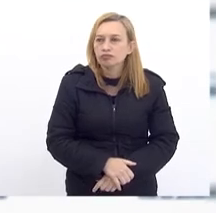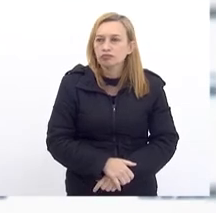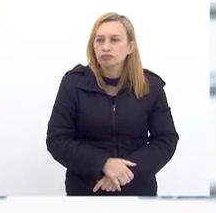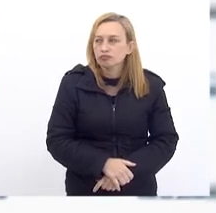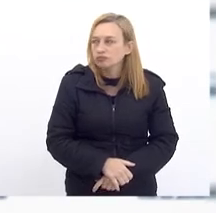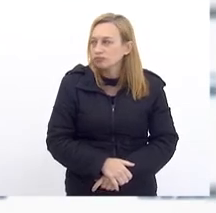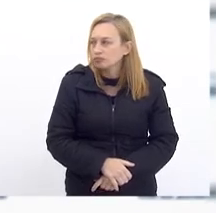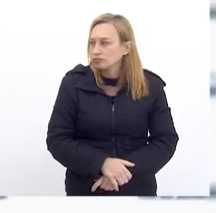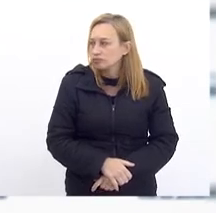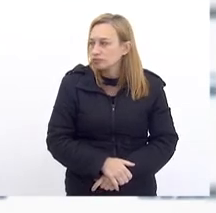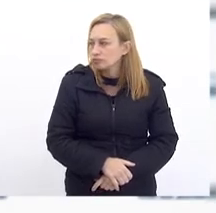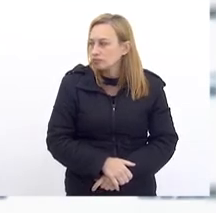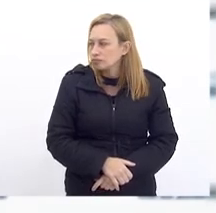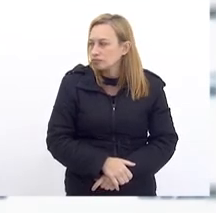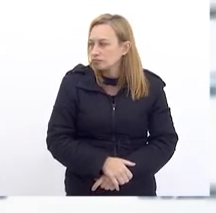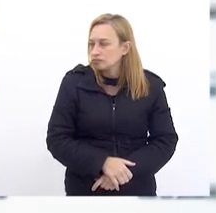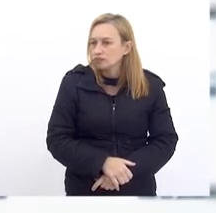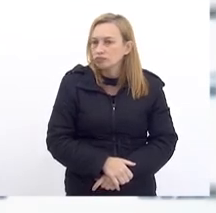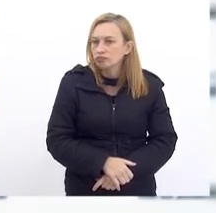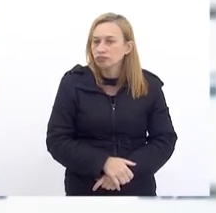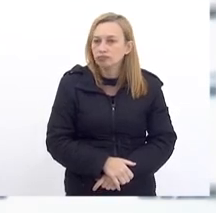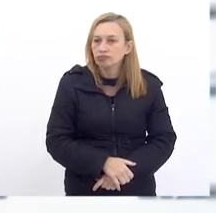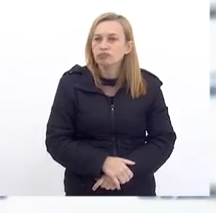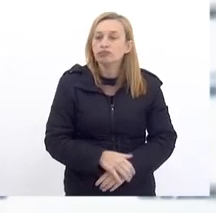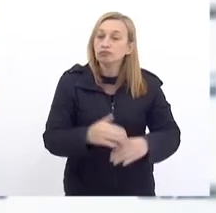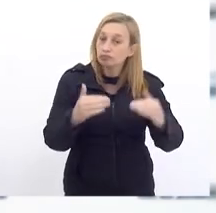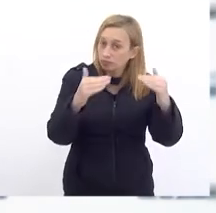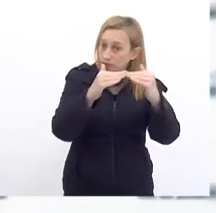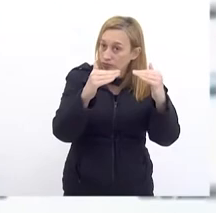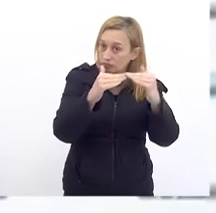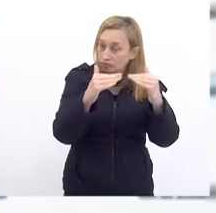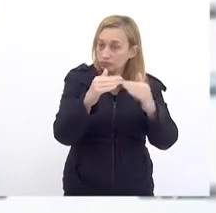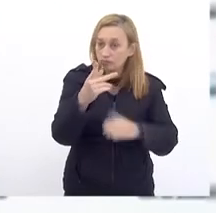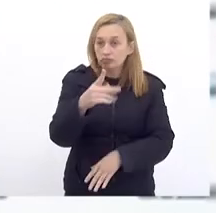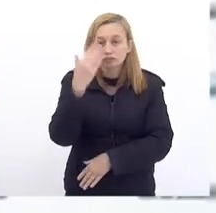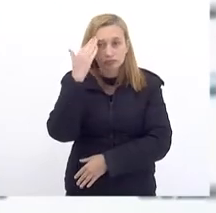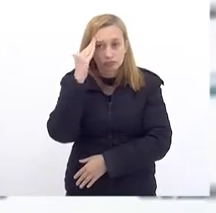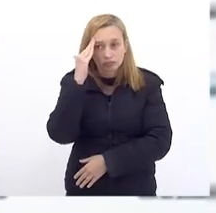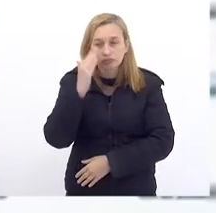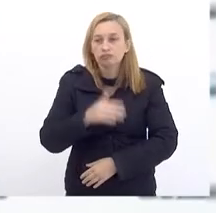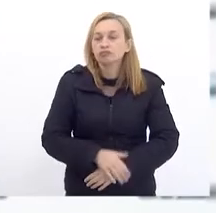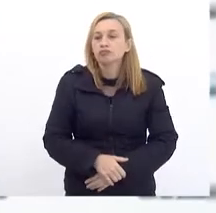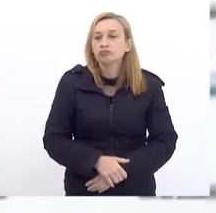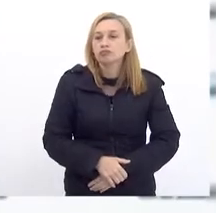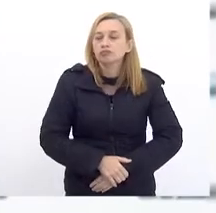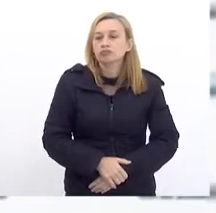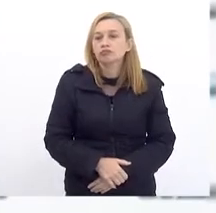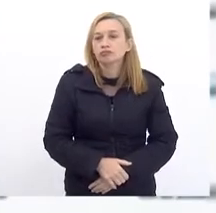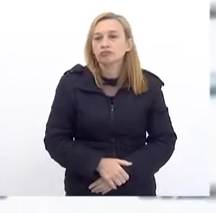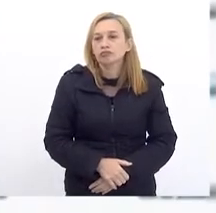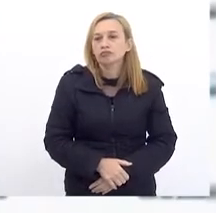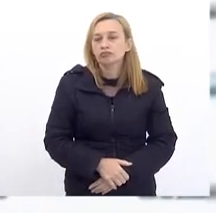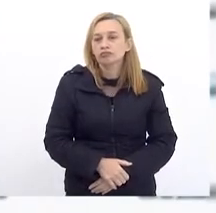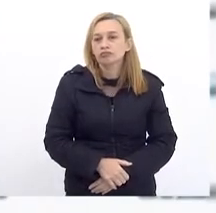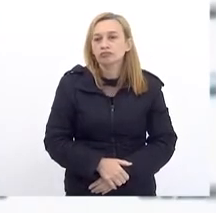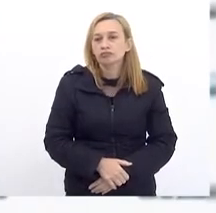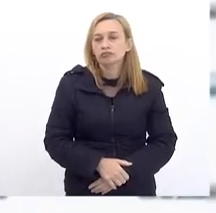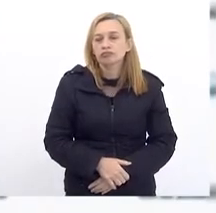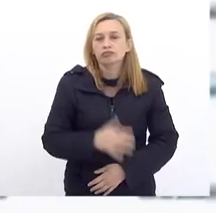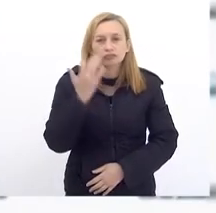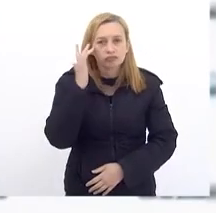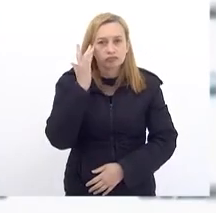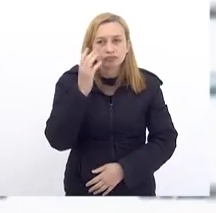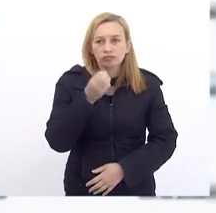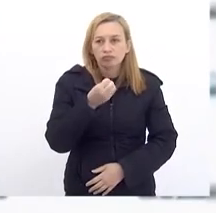Comungo Com o vosso Entendimento Ao mesmo Tempo Acho que Boa